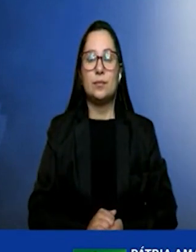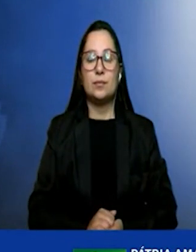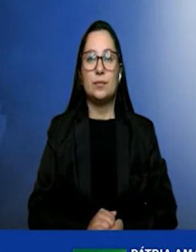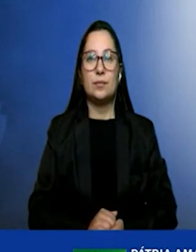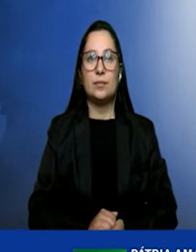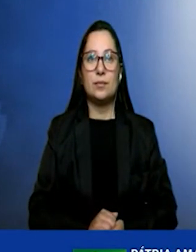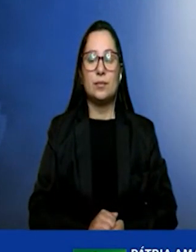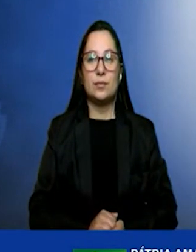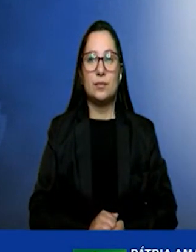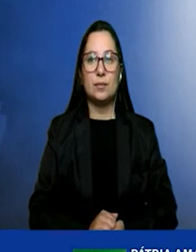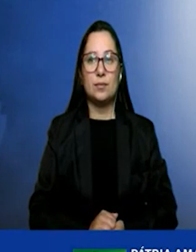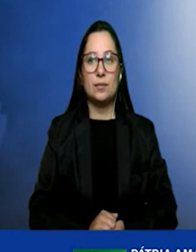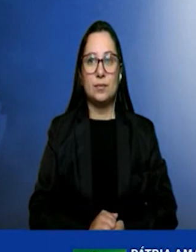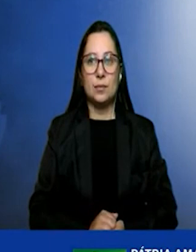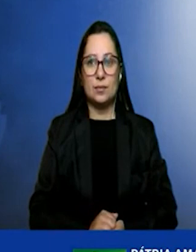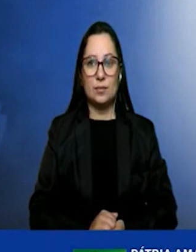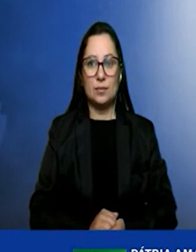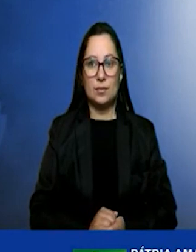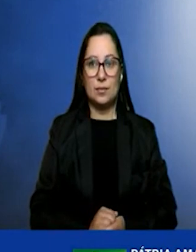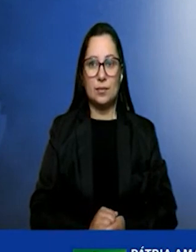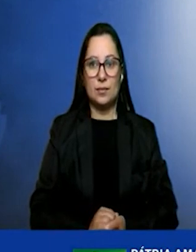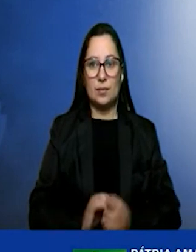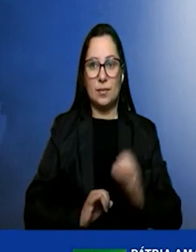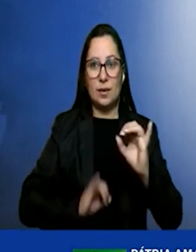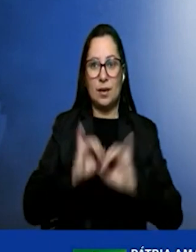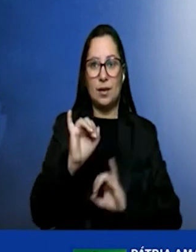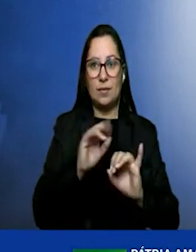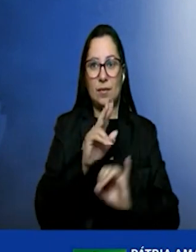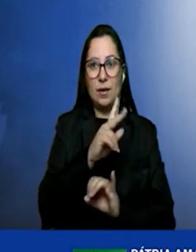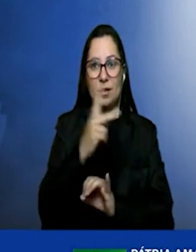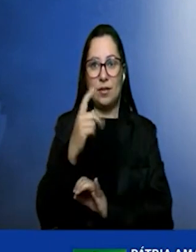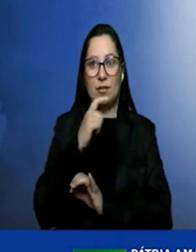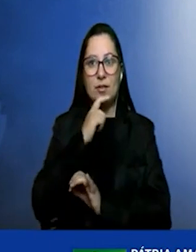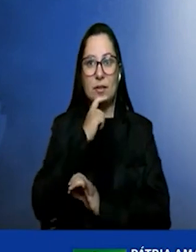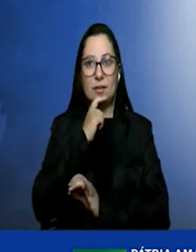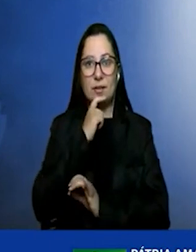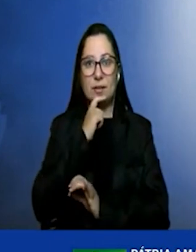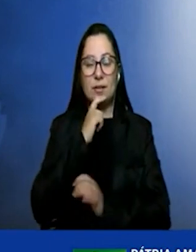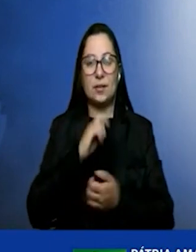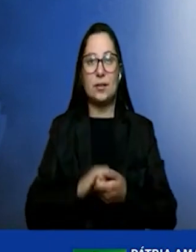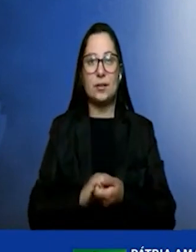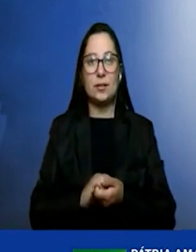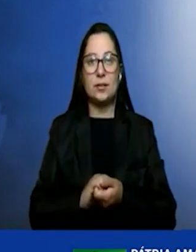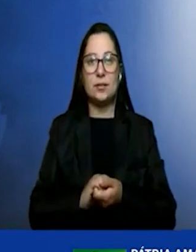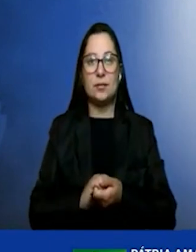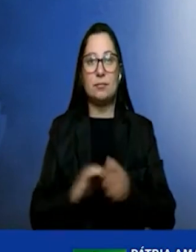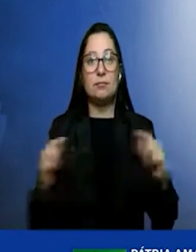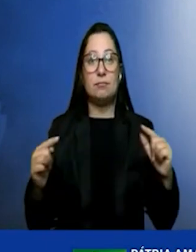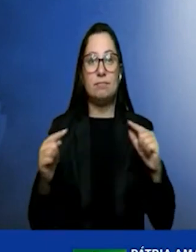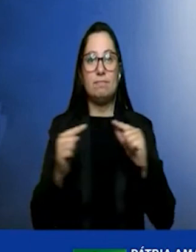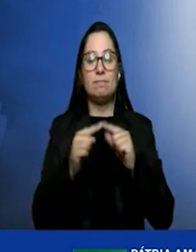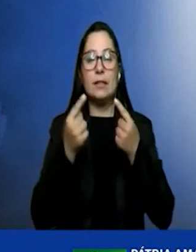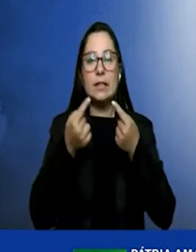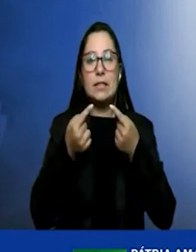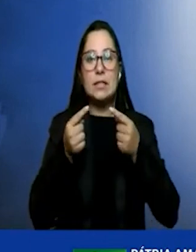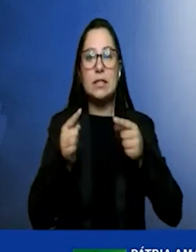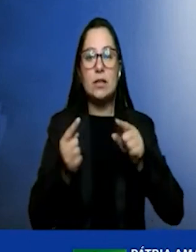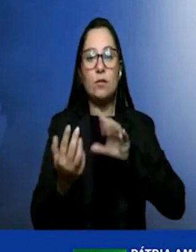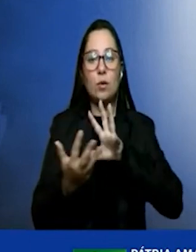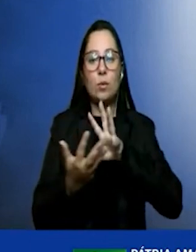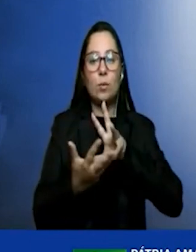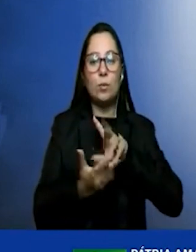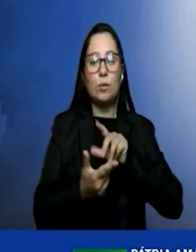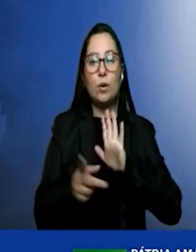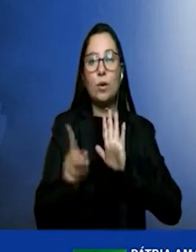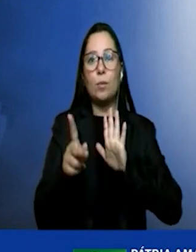A fábrica de hidrogênio verde vai ser, vai ao encontro dos desafios globais no que se refere ao